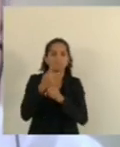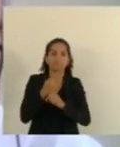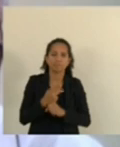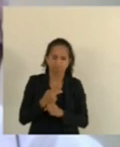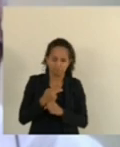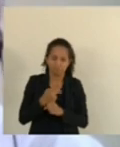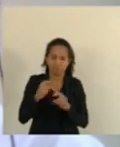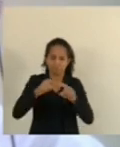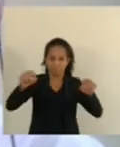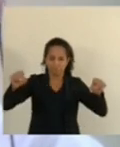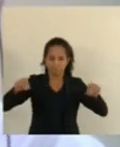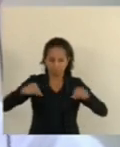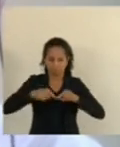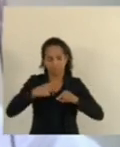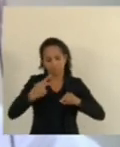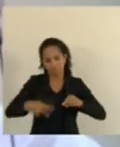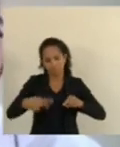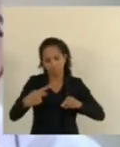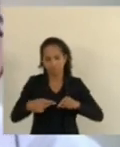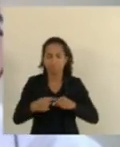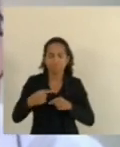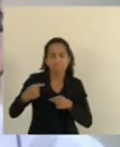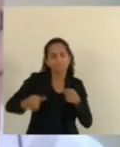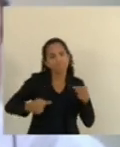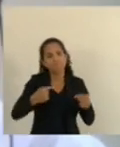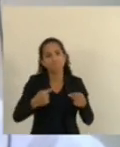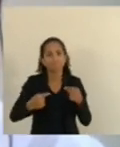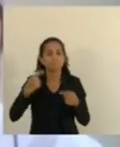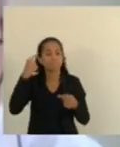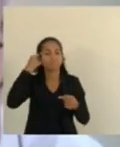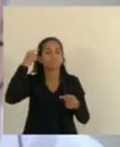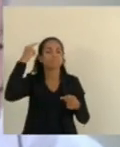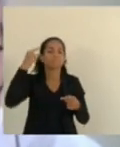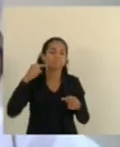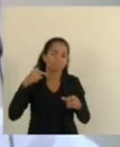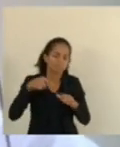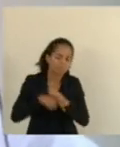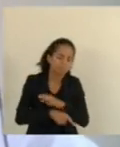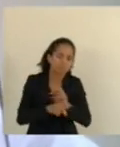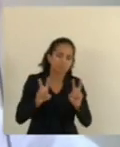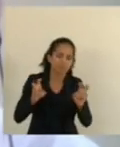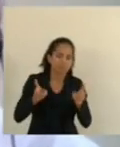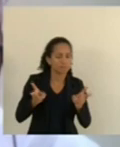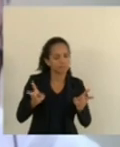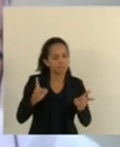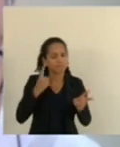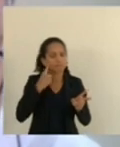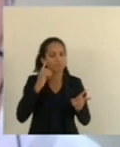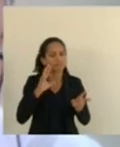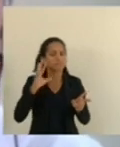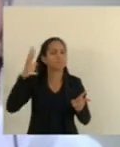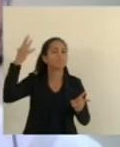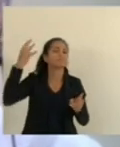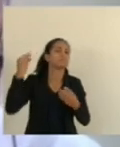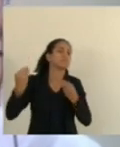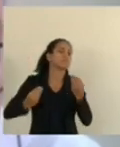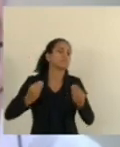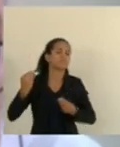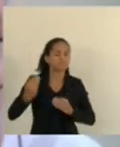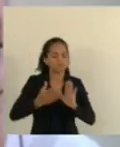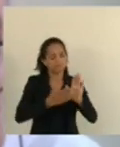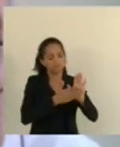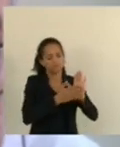cabinete E vimos Debatendo E nos aprofundando Nesse assunto O que fez surgir Uma